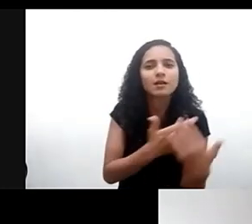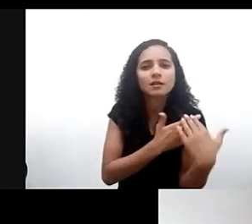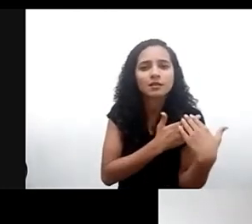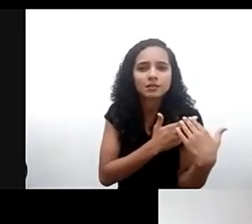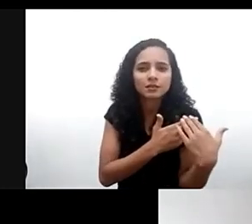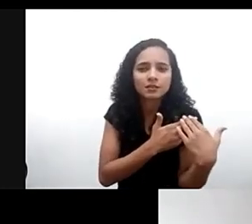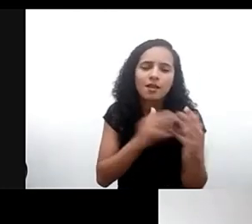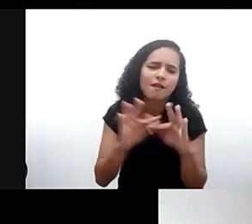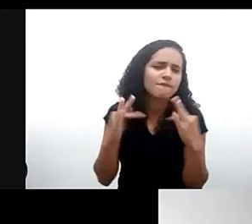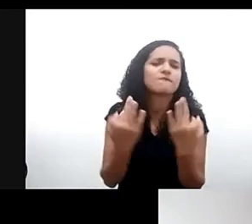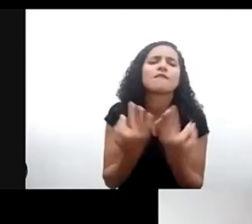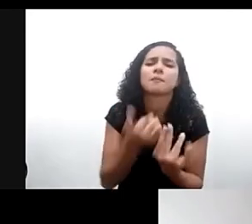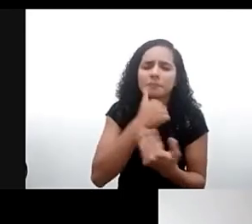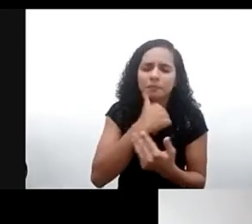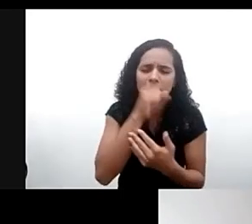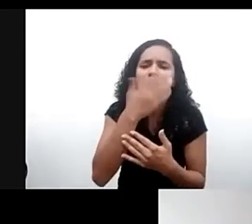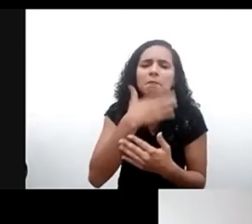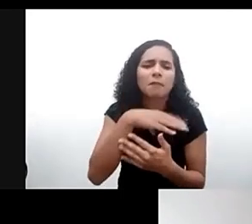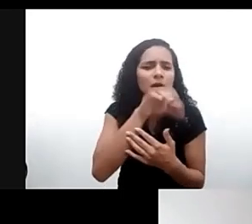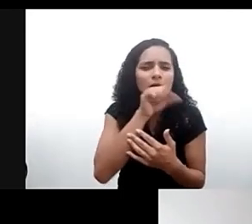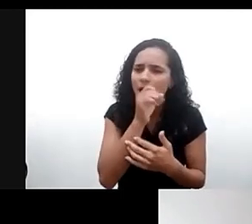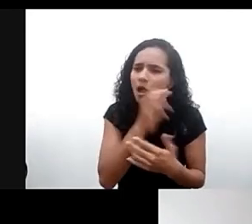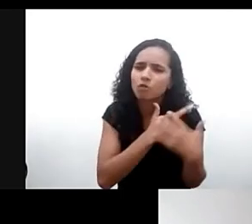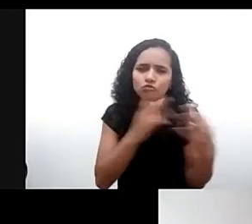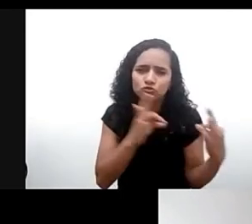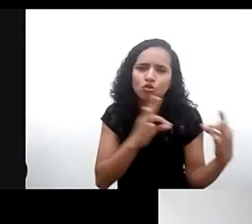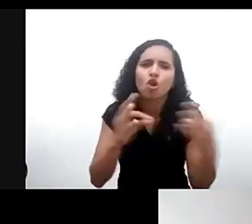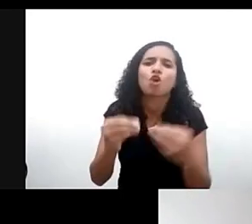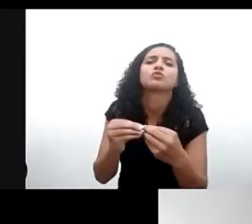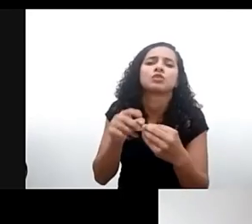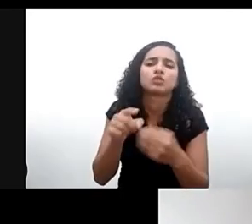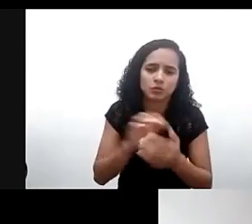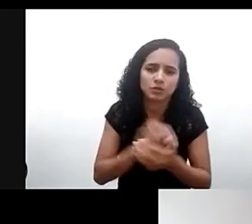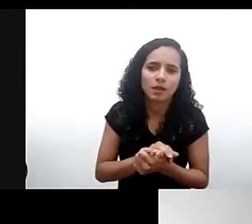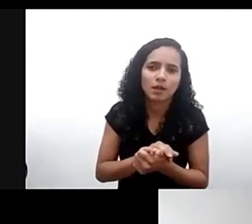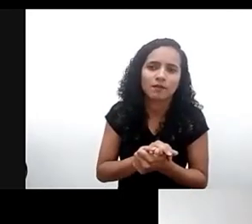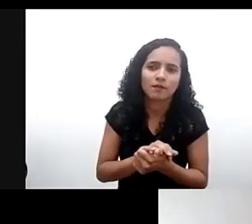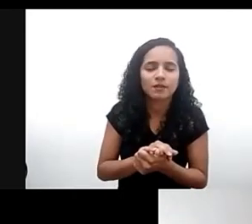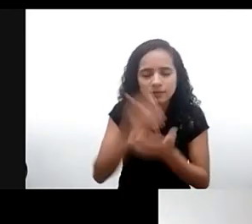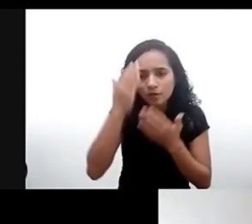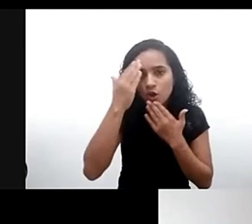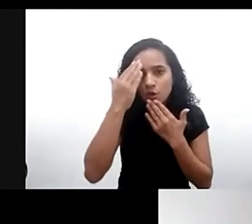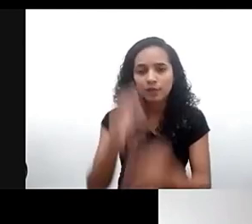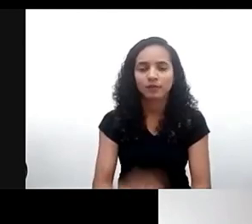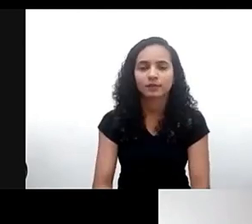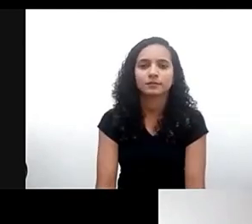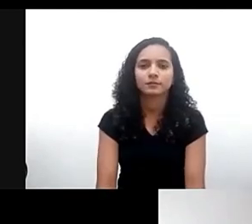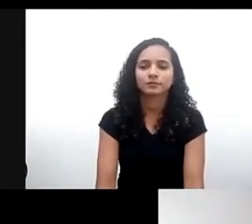famílias pais mães tutores e responsáveis muito obrigado de